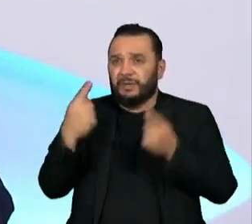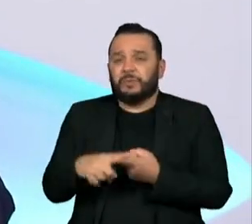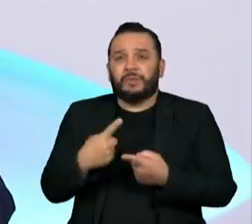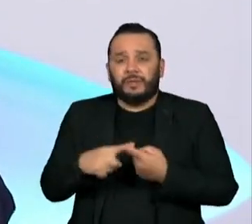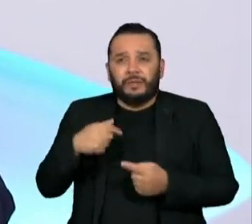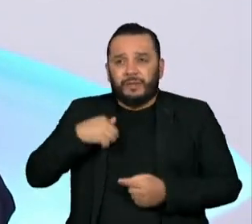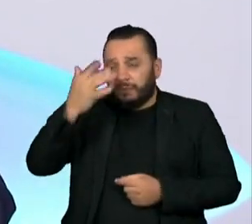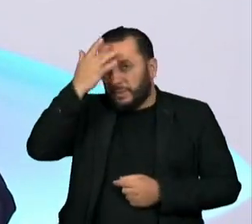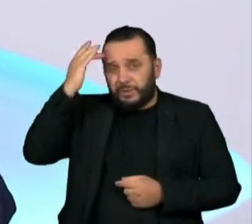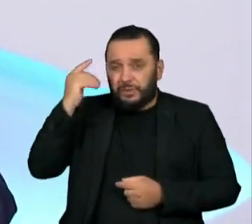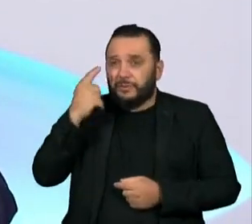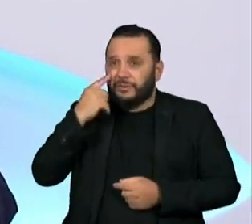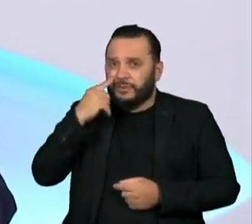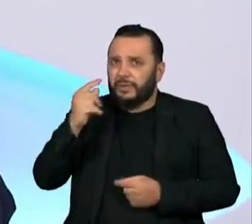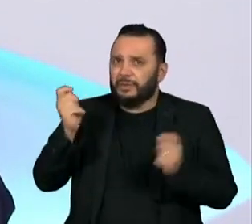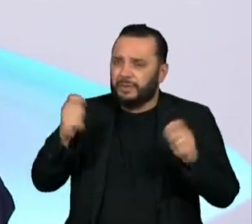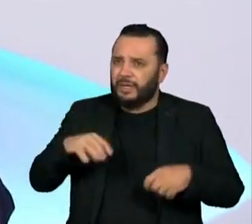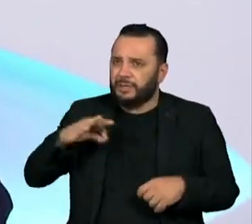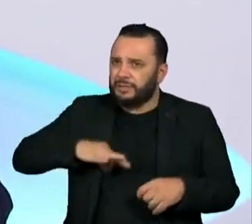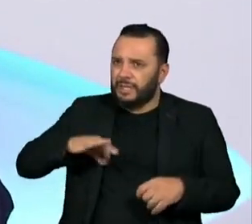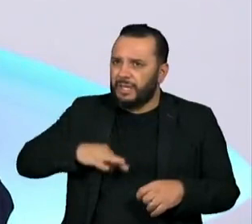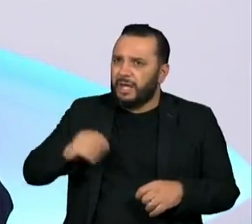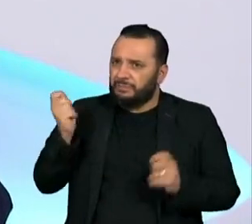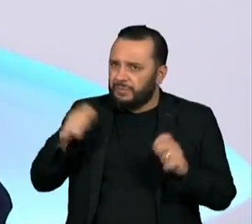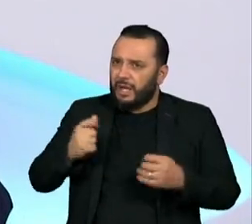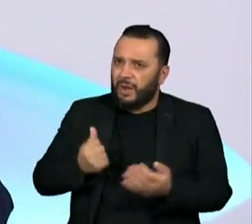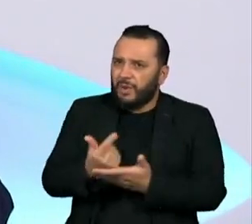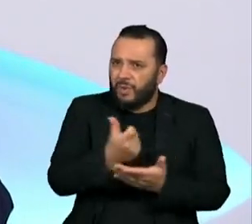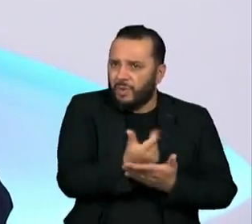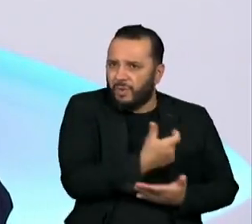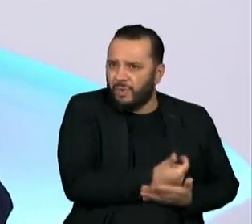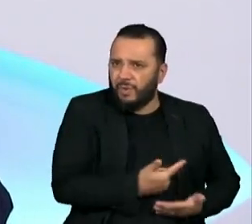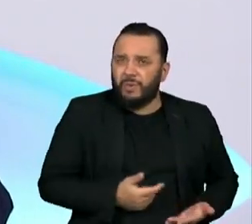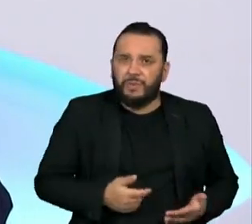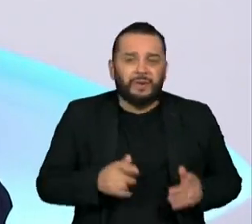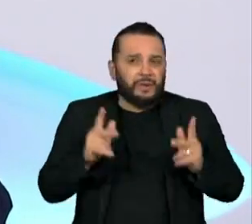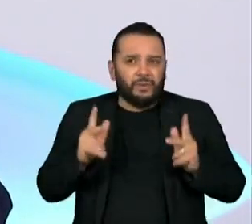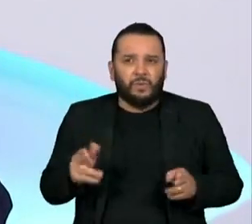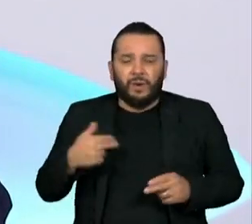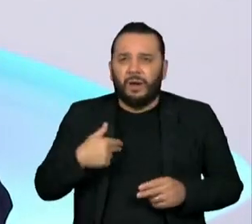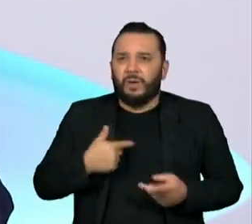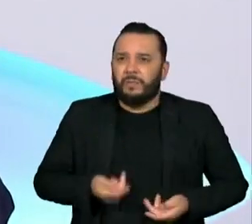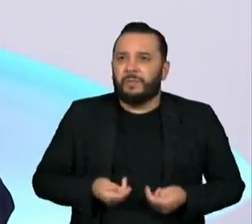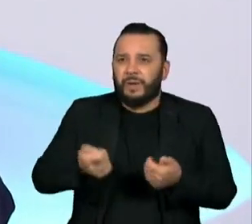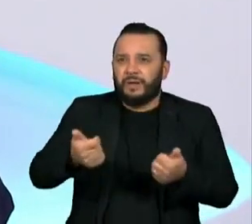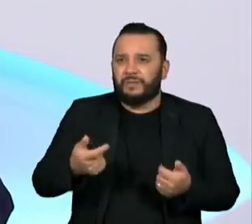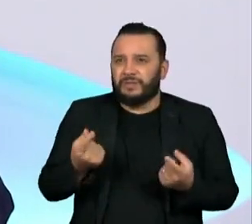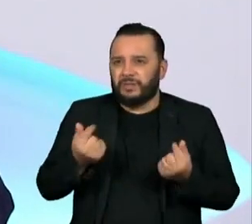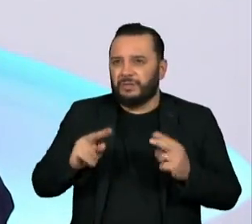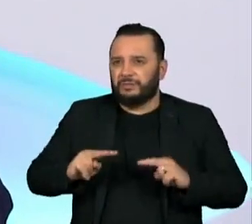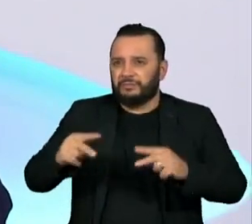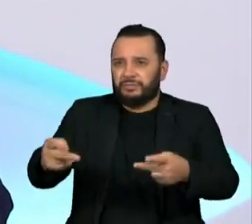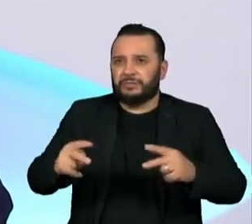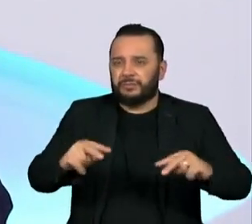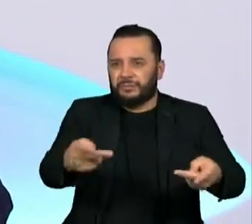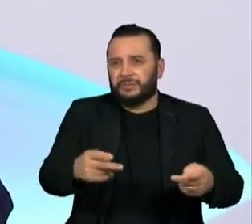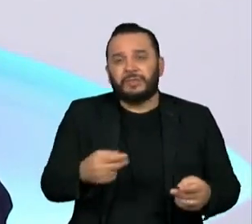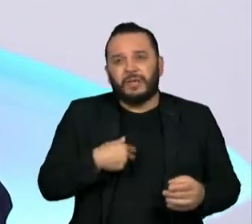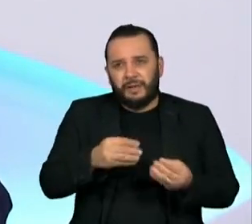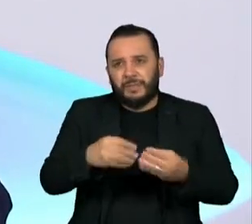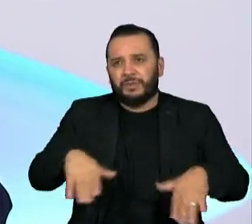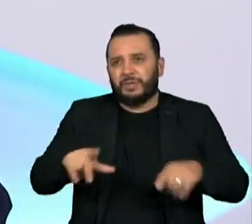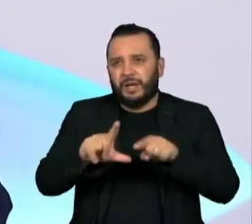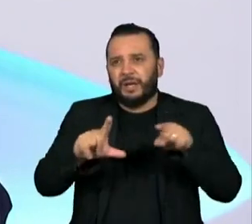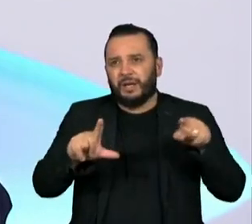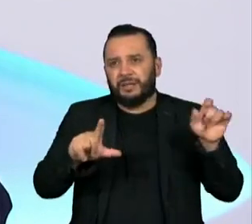conta que o poder de compra do seu salário, como agora o poder de compra dessas transferências de renda, são afetadas pela inflação